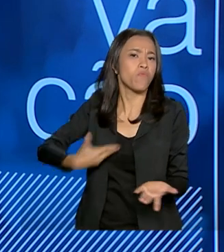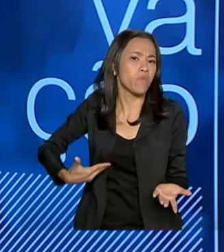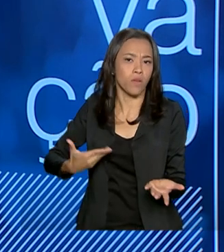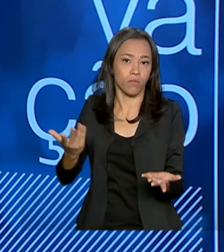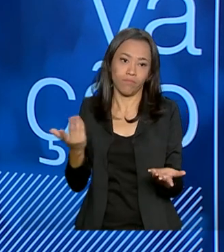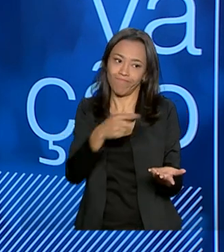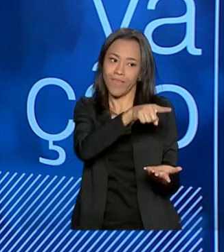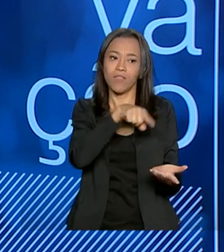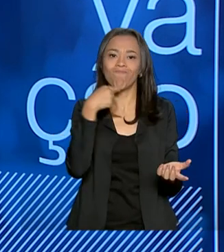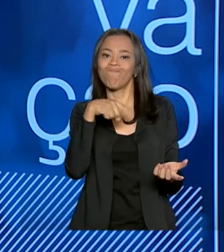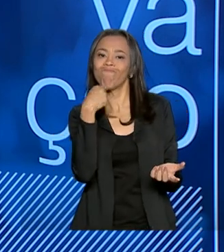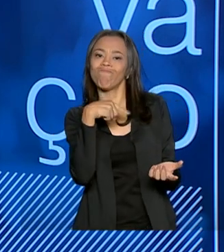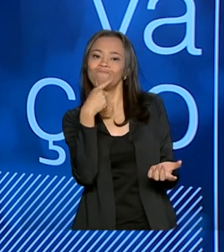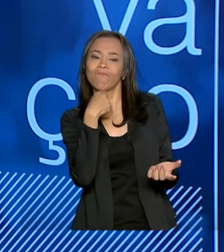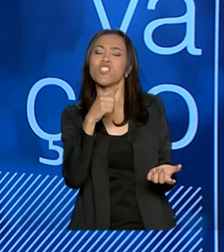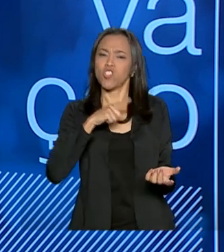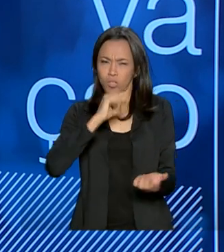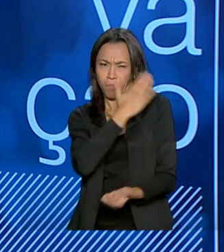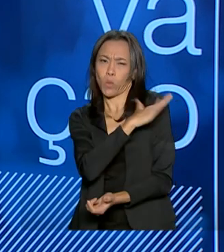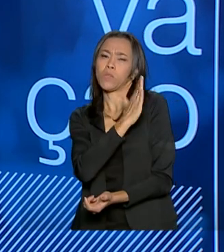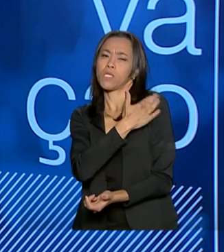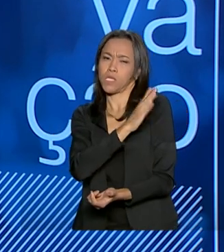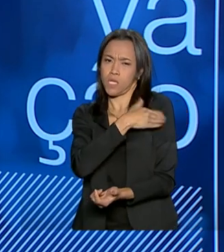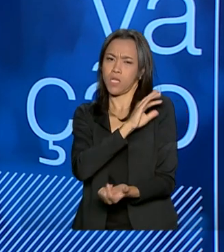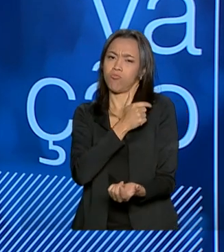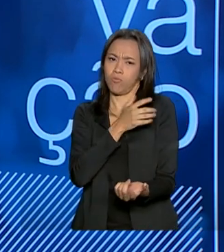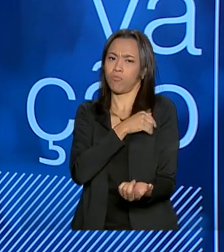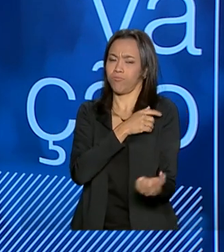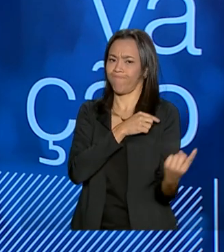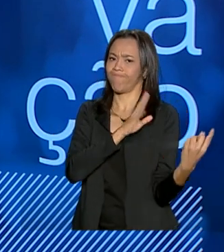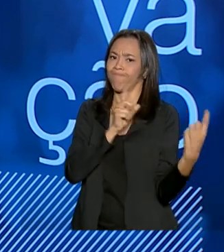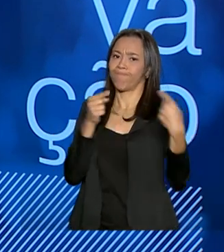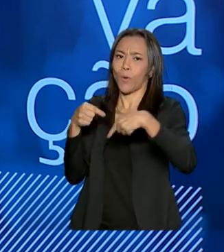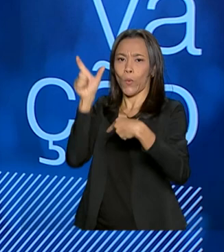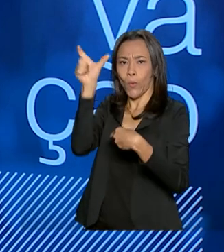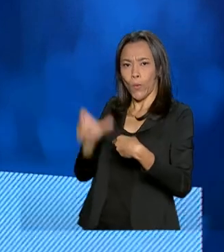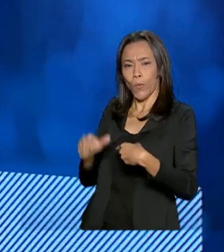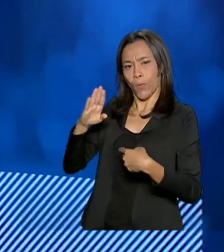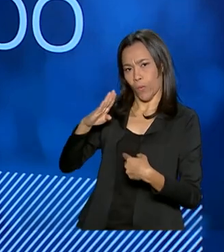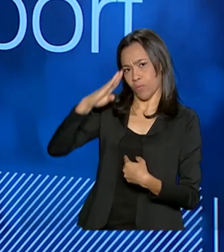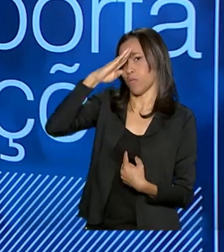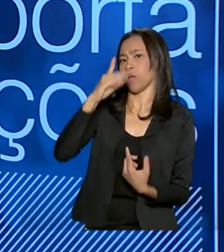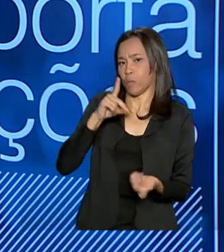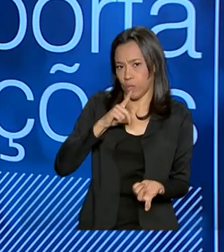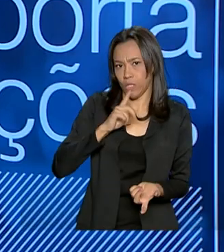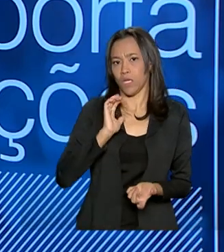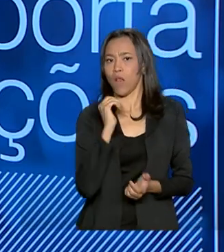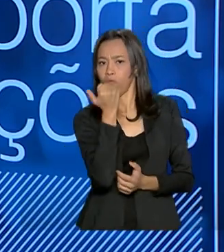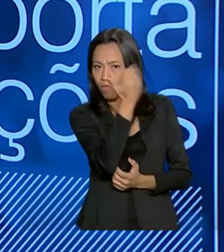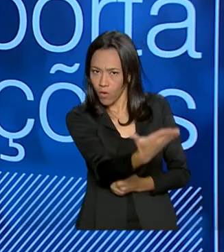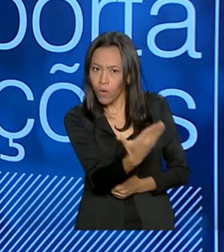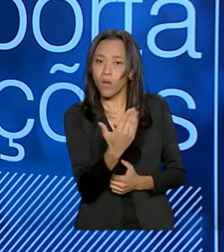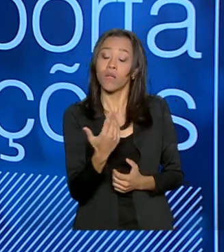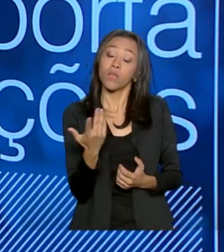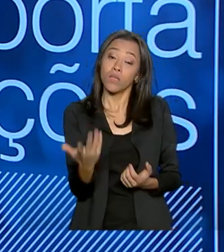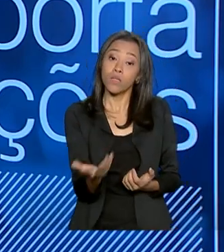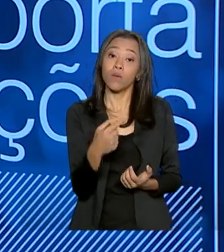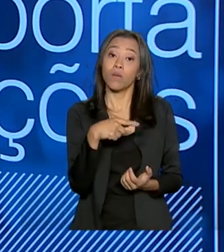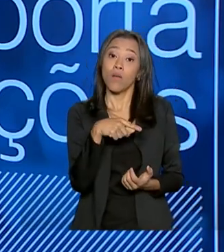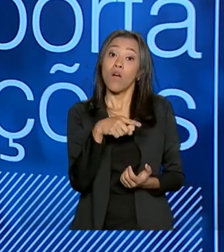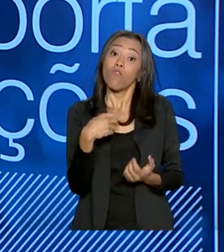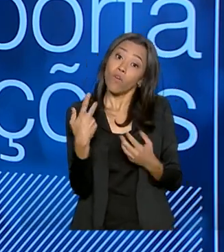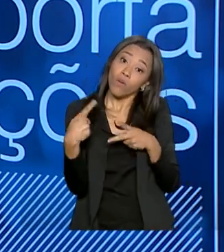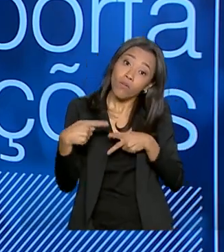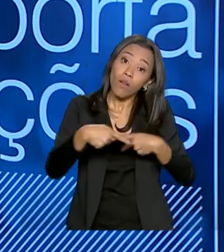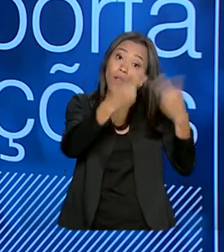Existe um certo preconceito em relação ao presidente e esse preconceito foi passado à parcela da comunidade